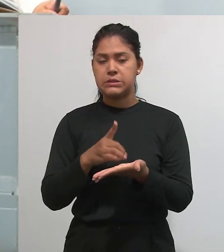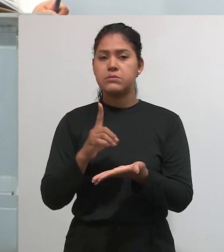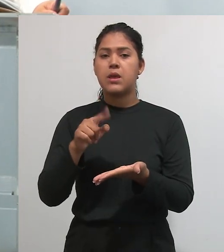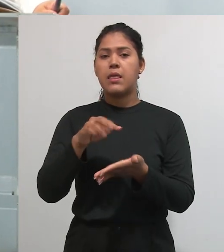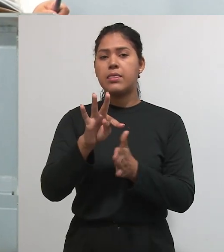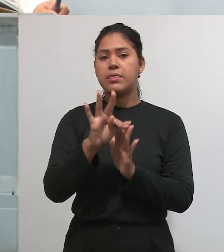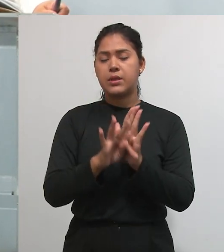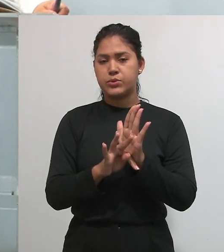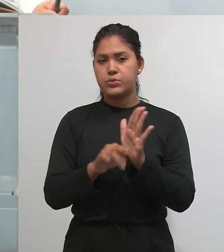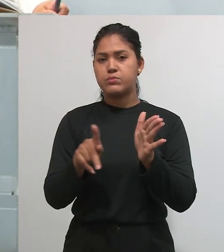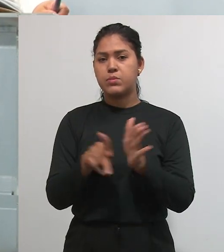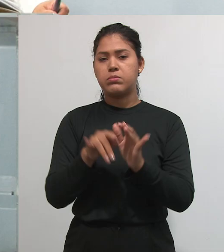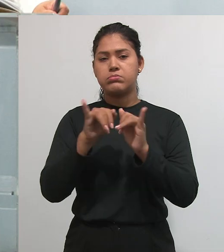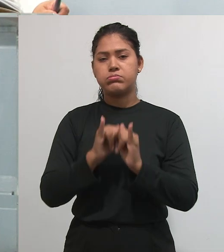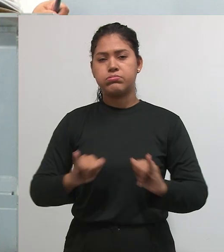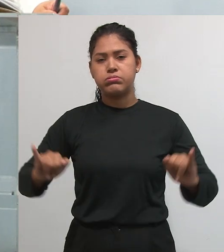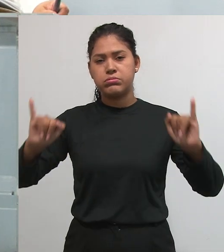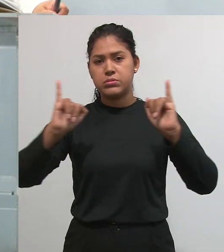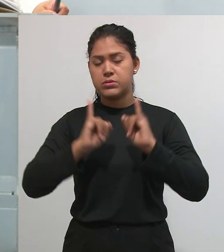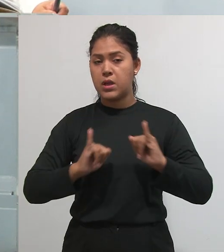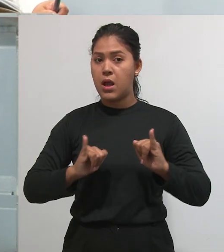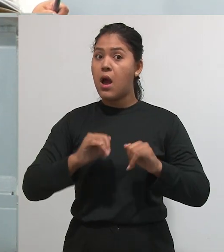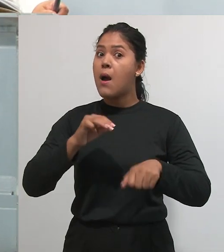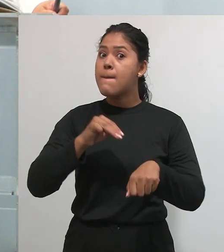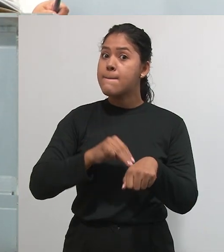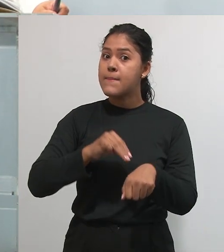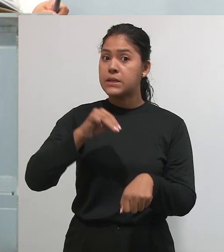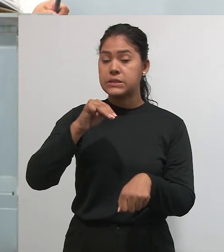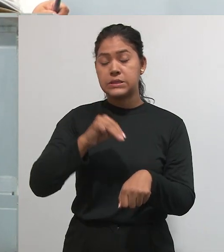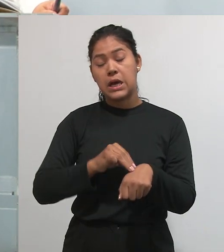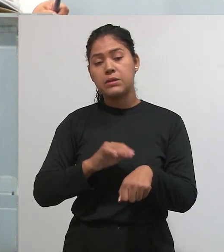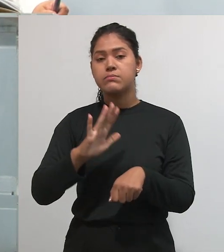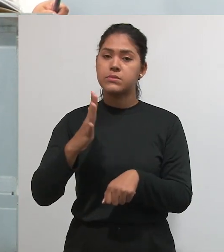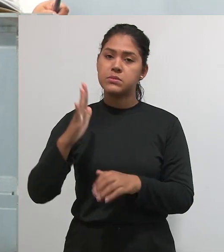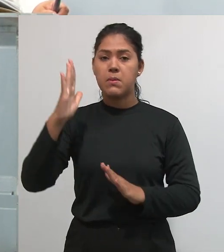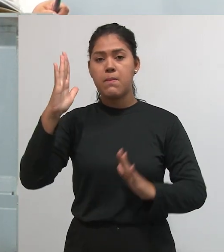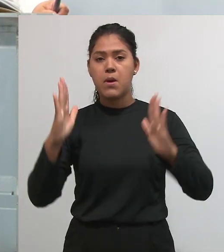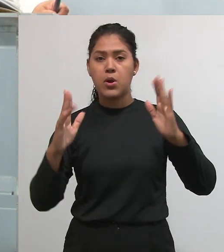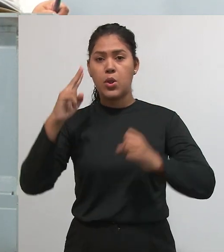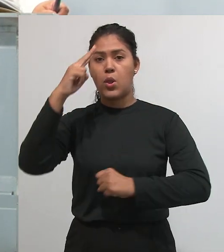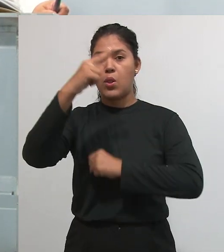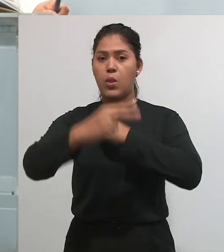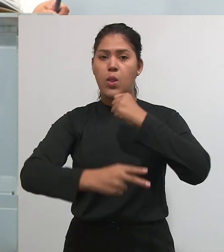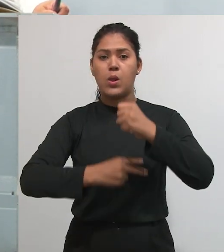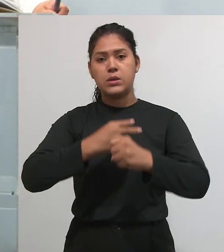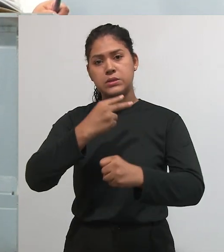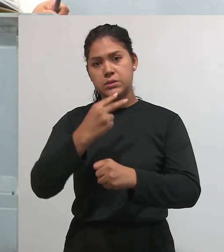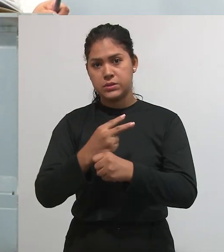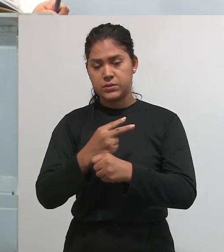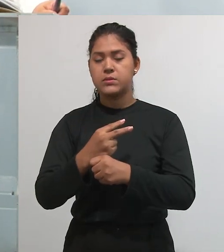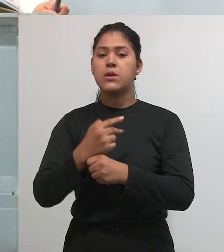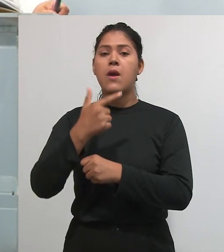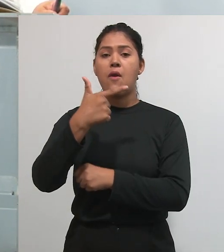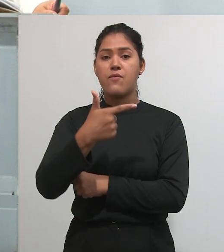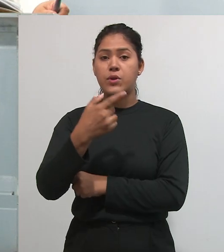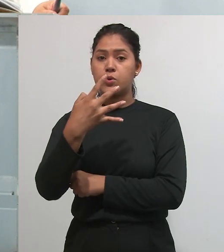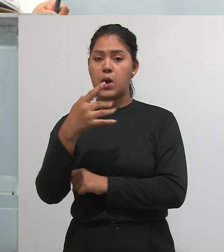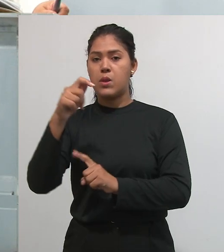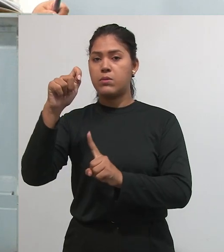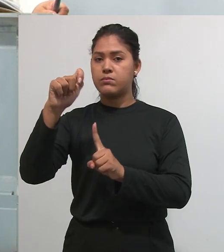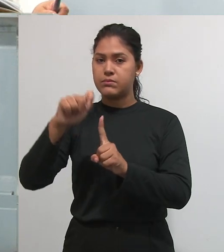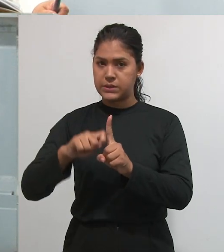fez na sua pesquisa. Um mestrado, geralmente, ele dura dois anos. O prazo médio de um mestrado são 24 meses.